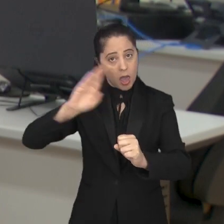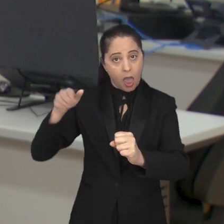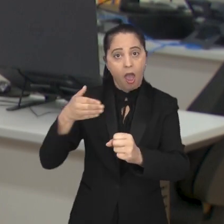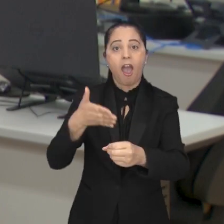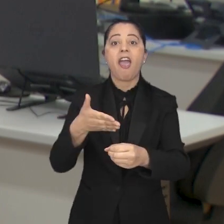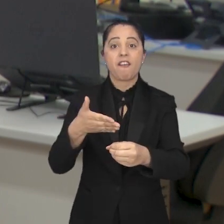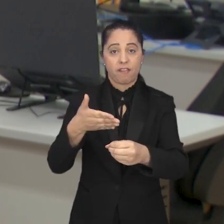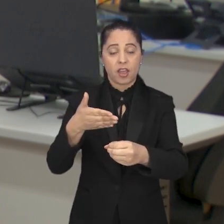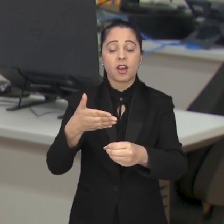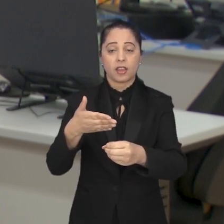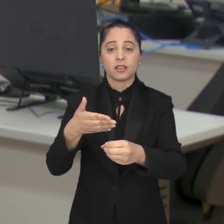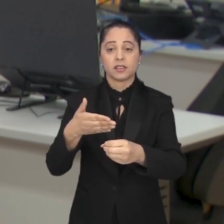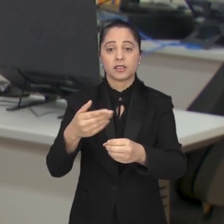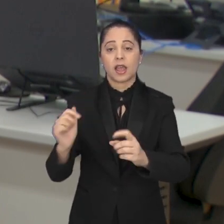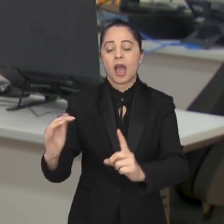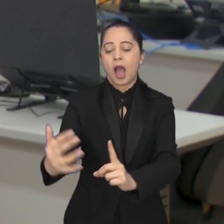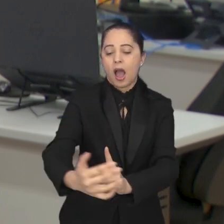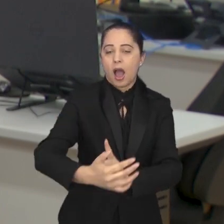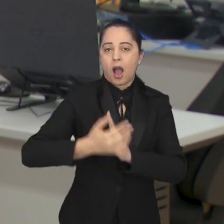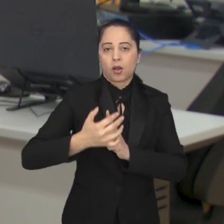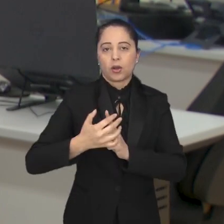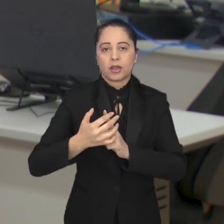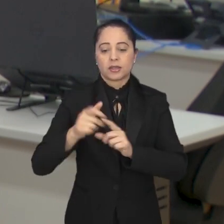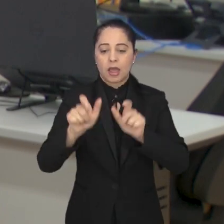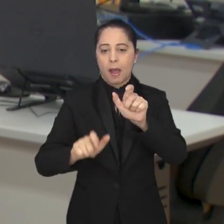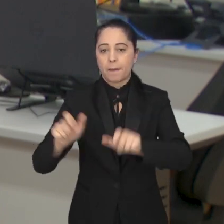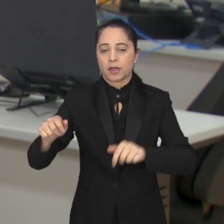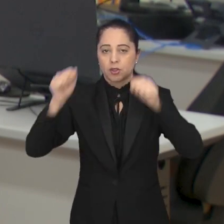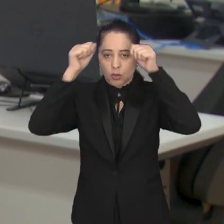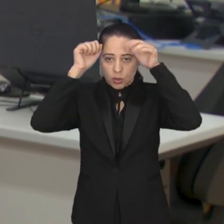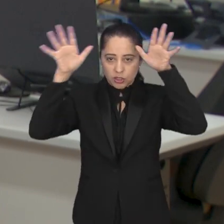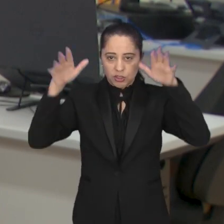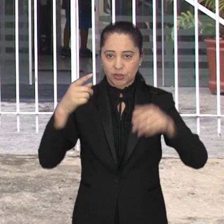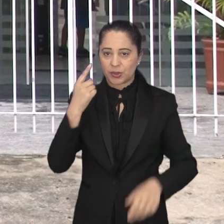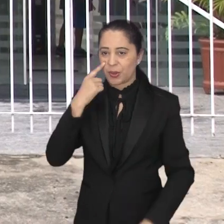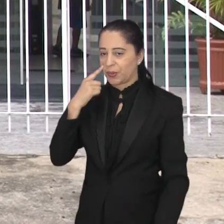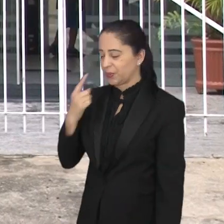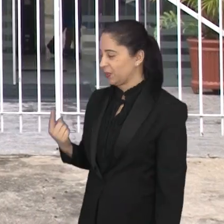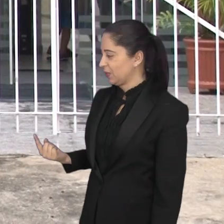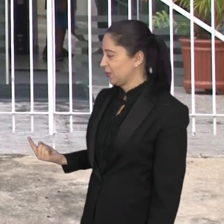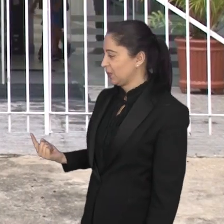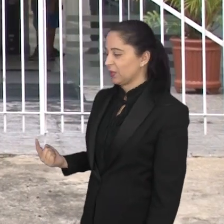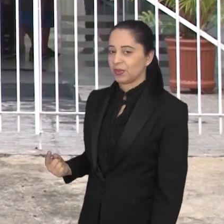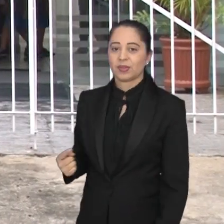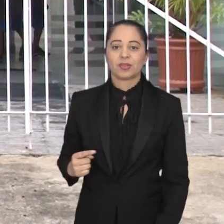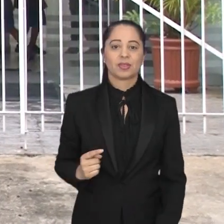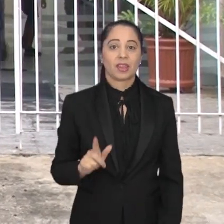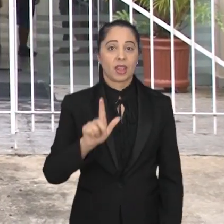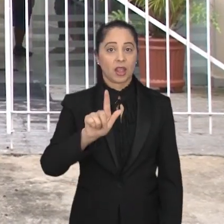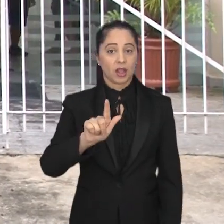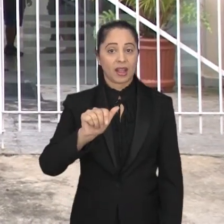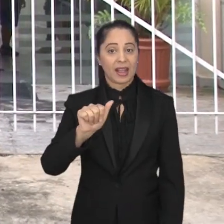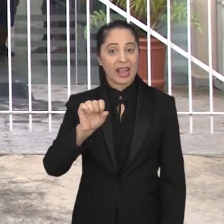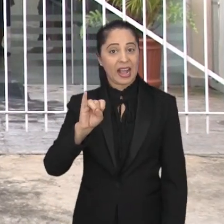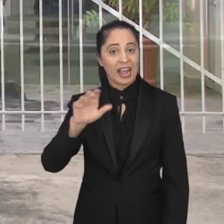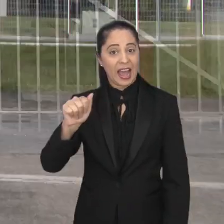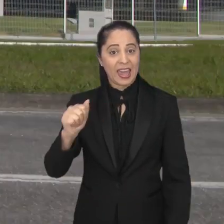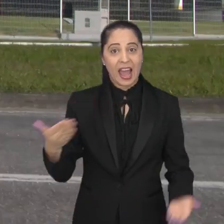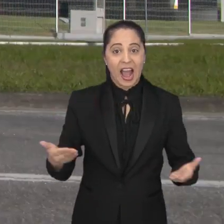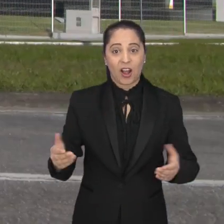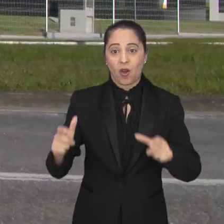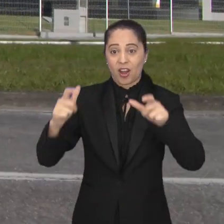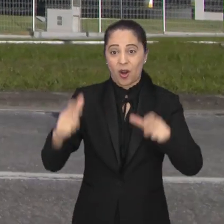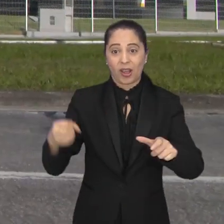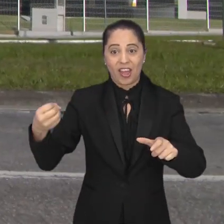mais uma referência na cidade no acolhimento às pessoas com autismo. O Gaia de São José dos Campos está de casa nova.